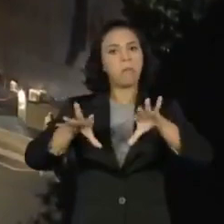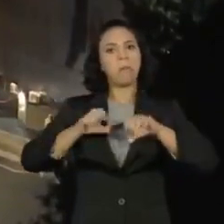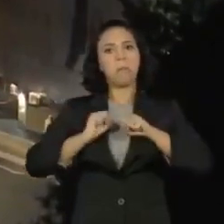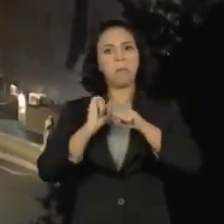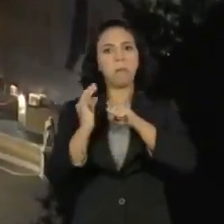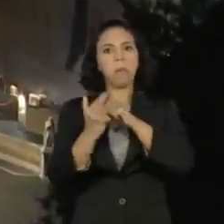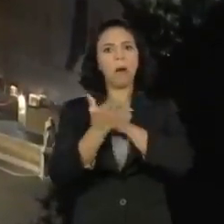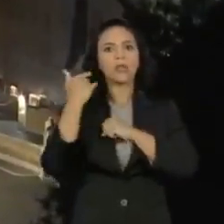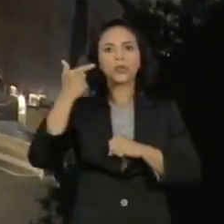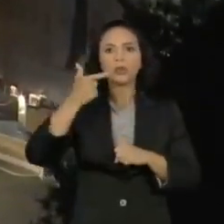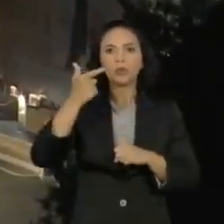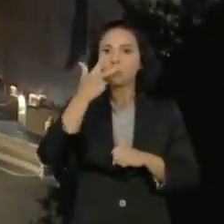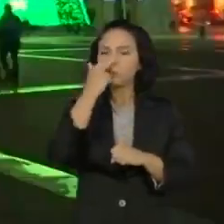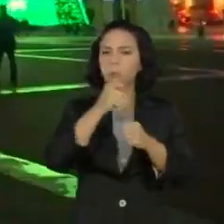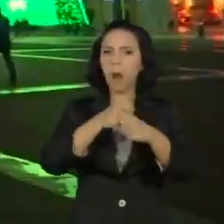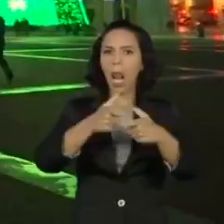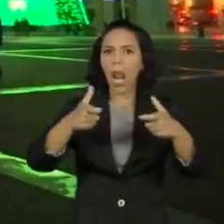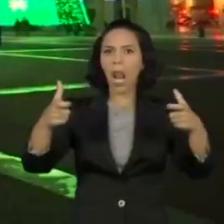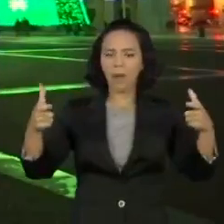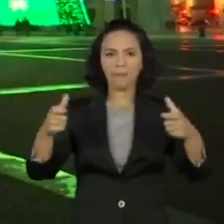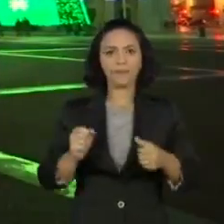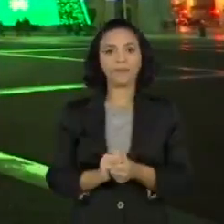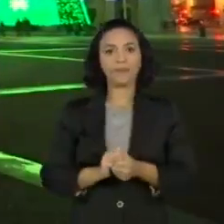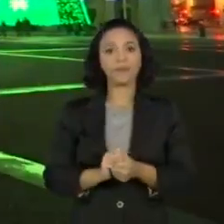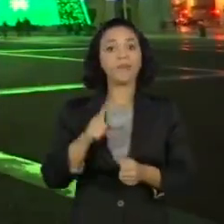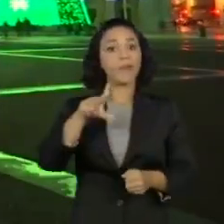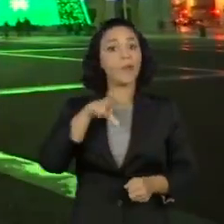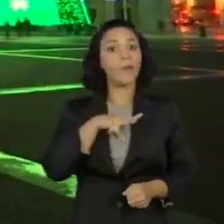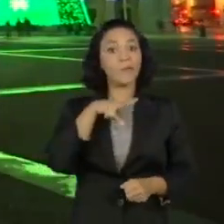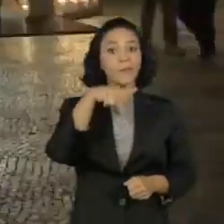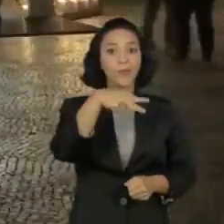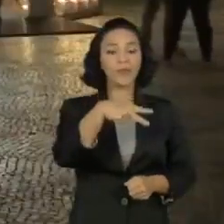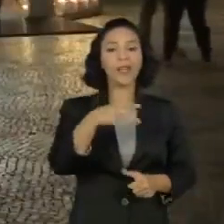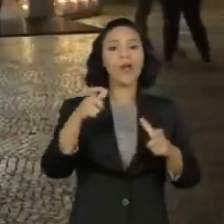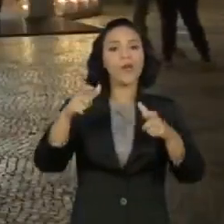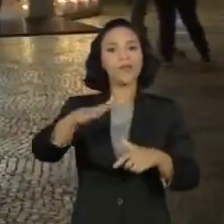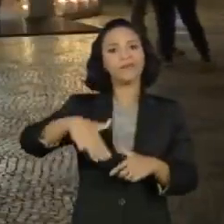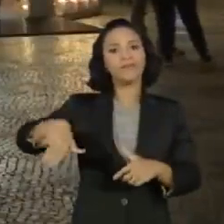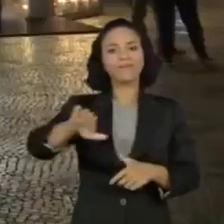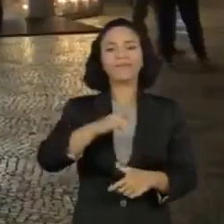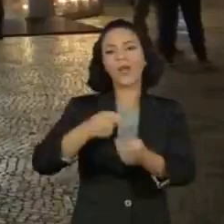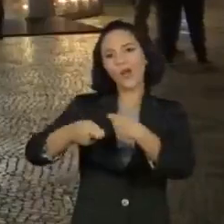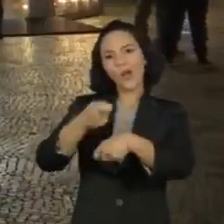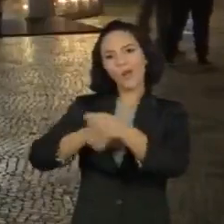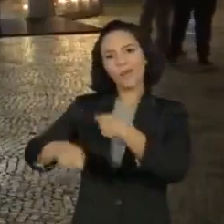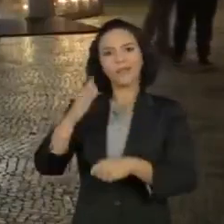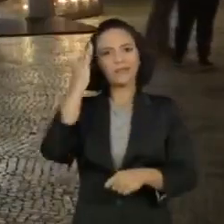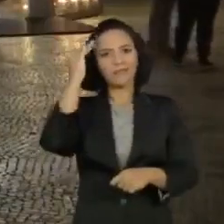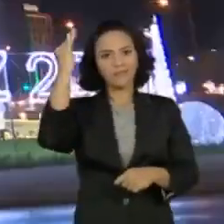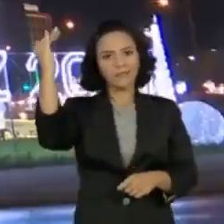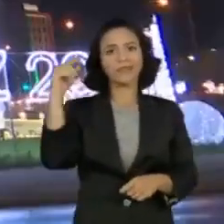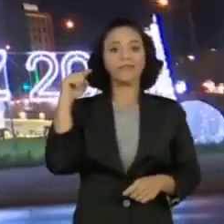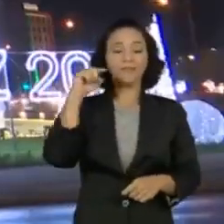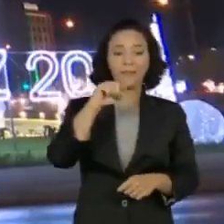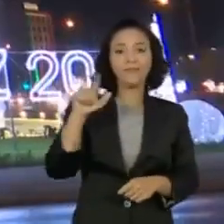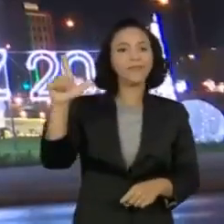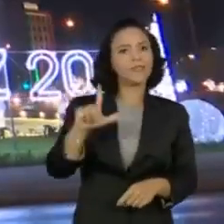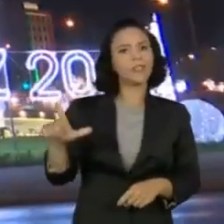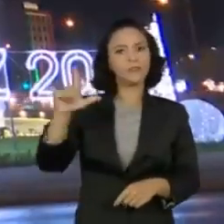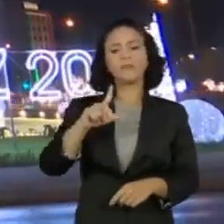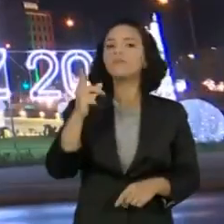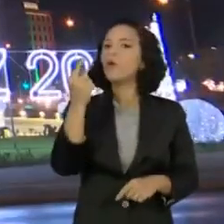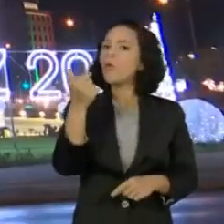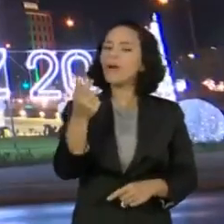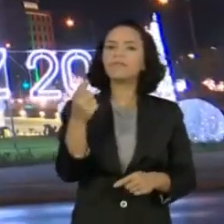após uma violenta segunda onda no país. Em Portugal, a famosa Praça do Comércio, no centro de Lisboa, permaneceu quase vazia com o toque de